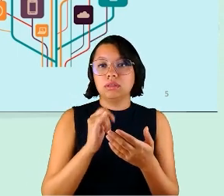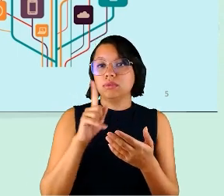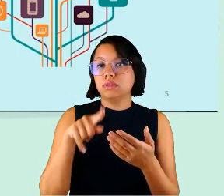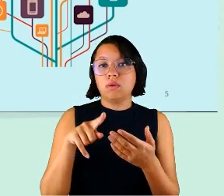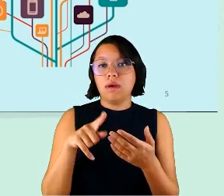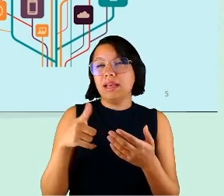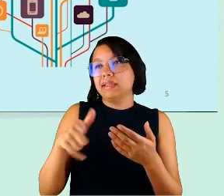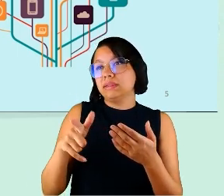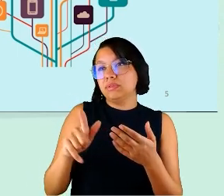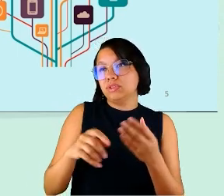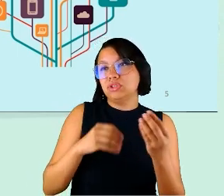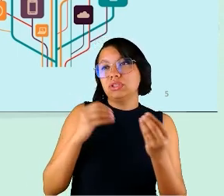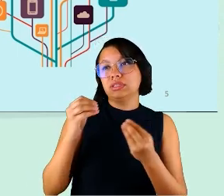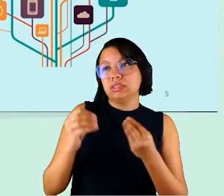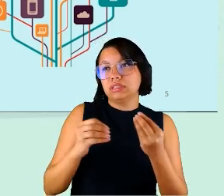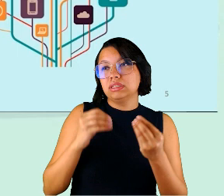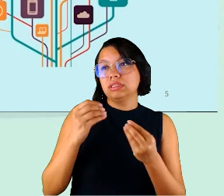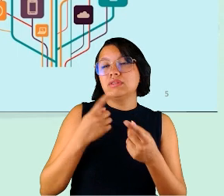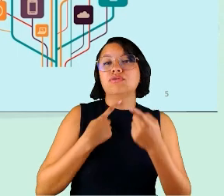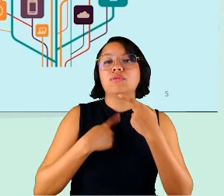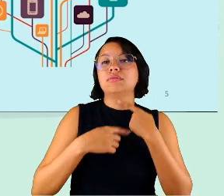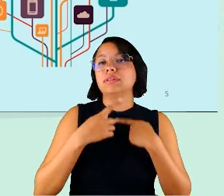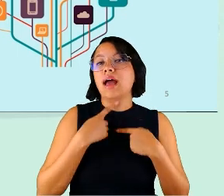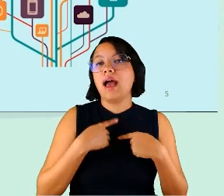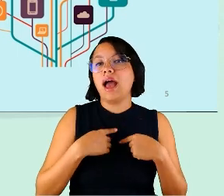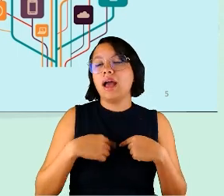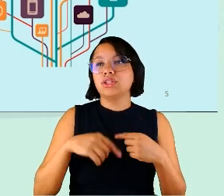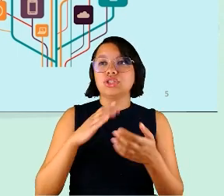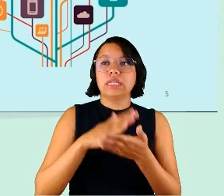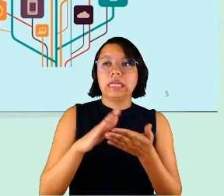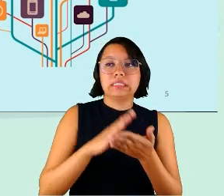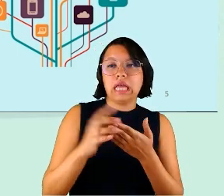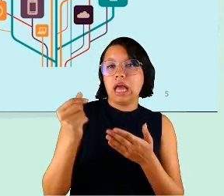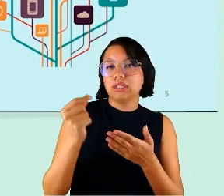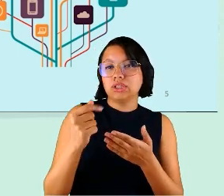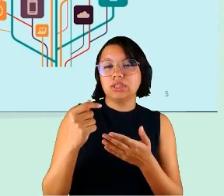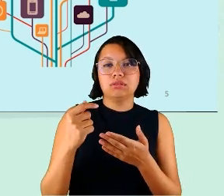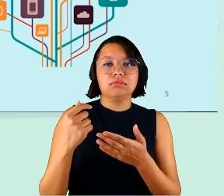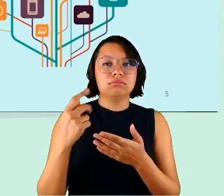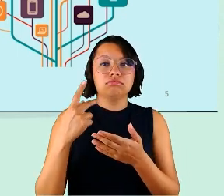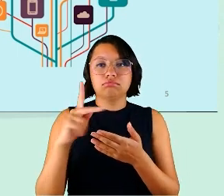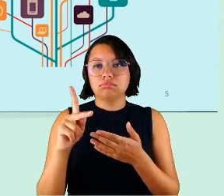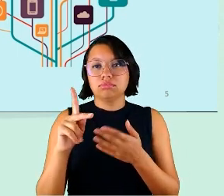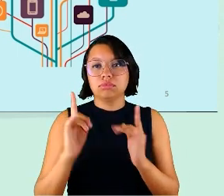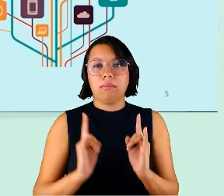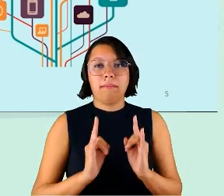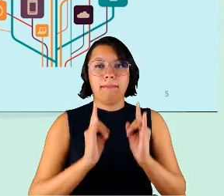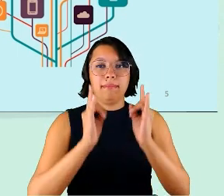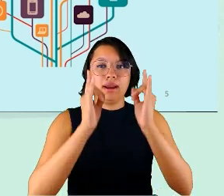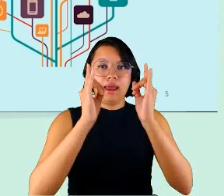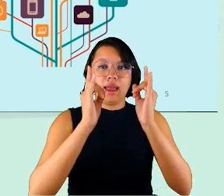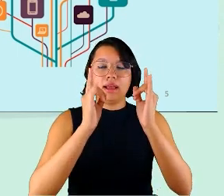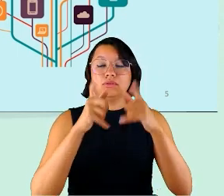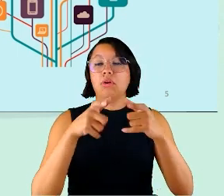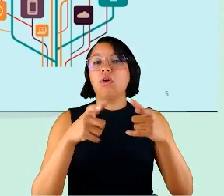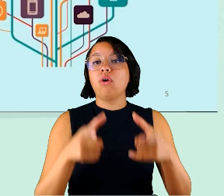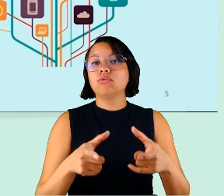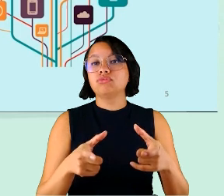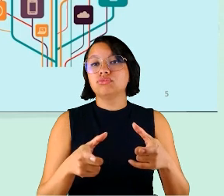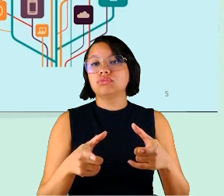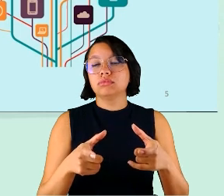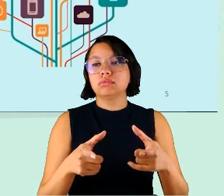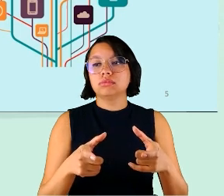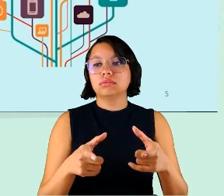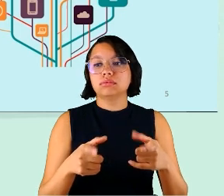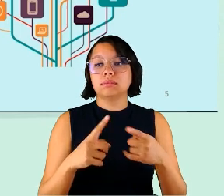eles não tivessem vontade de gastar recursos com o seu prédio, com o prédio onde eles estavam sediados,